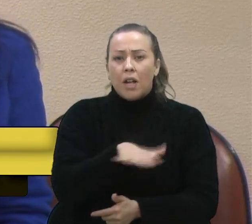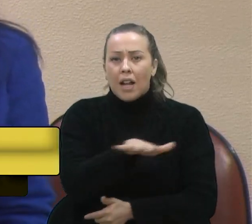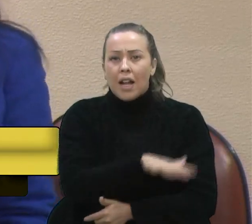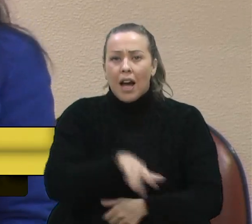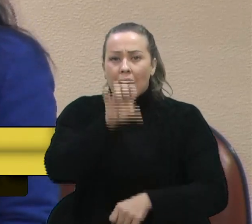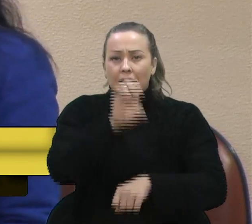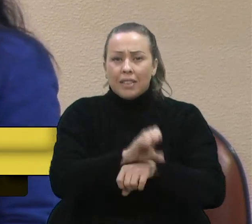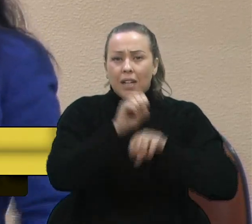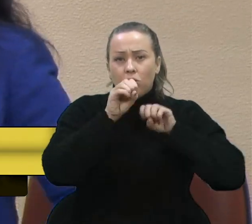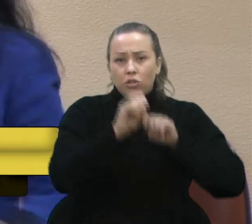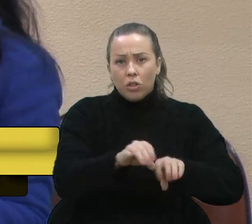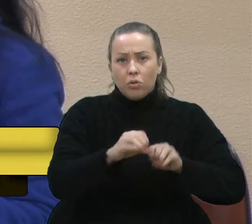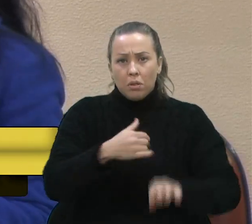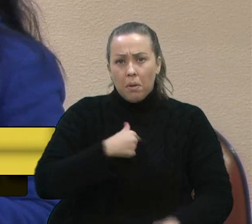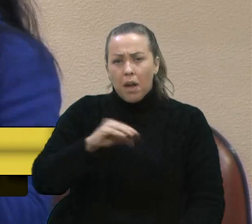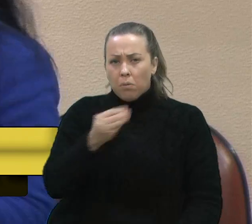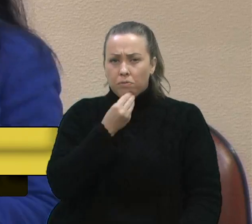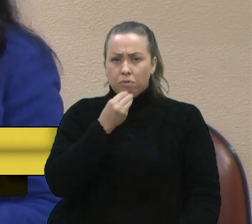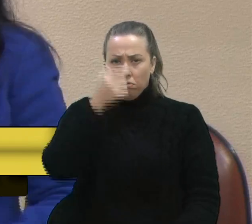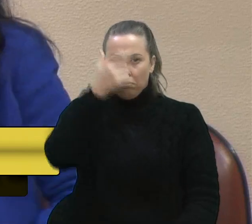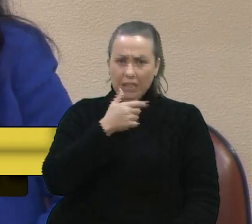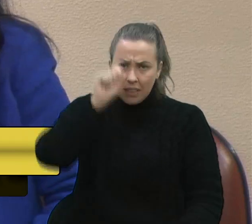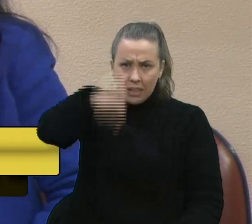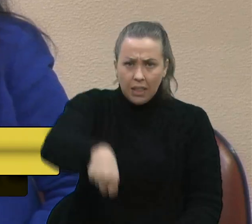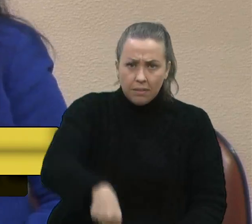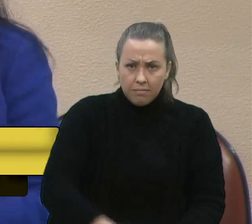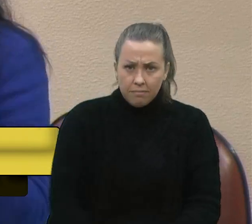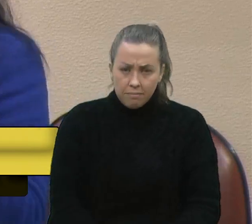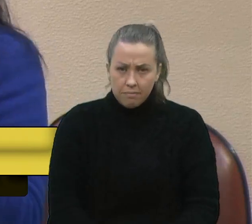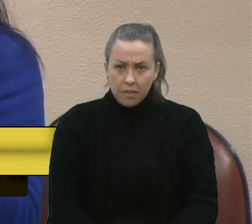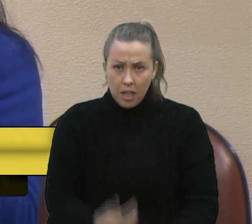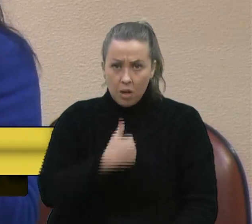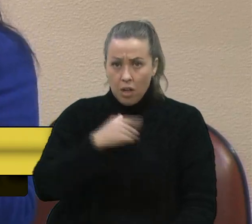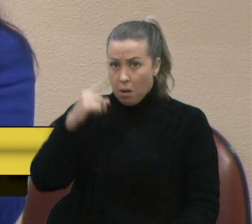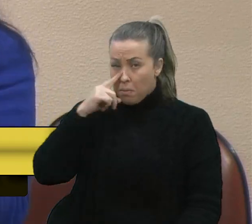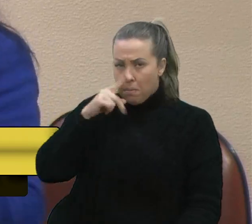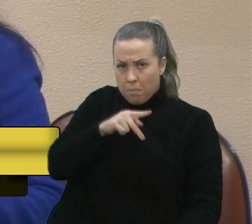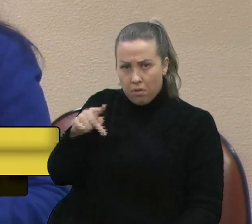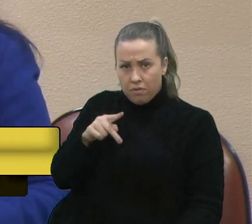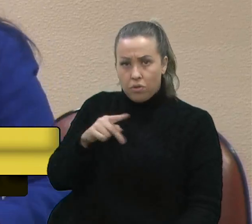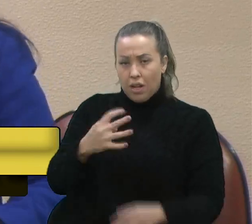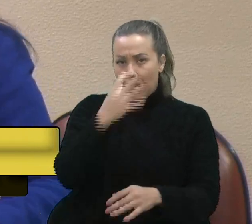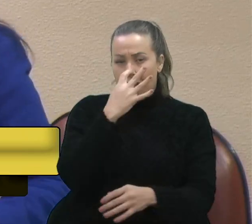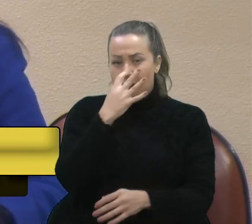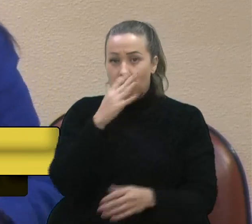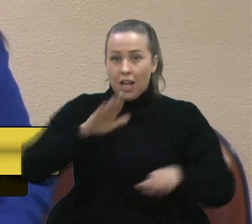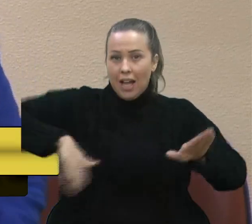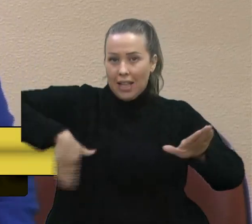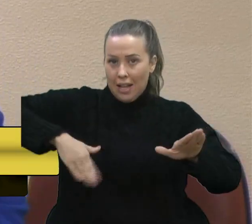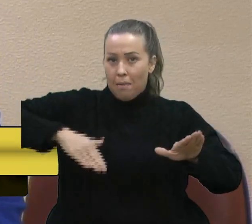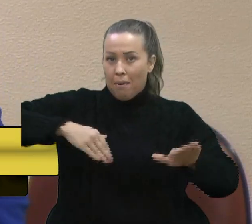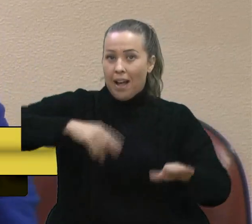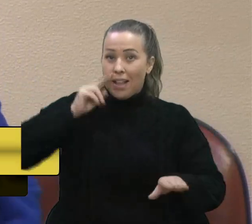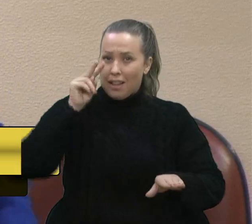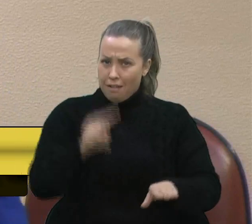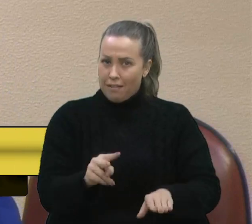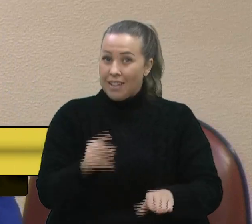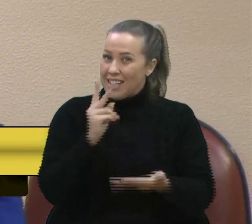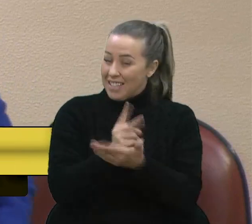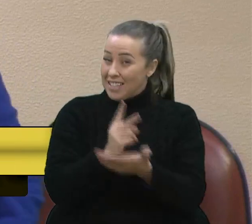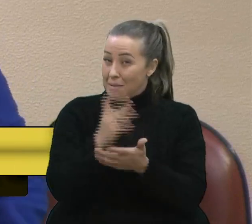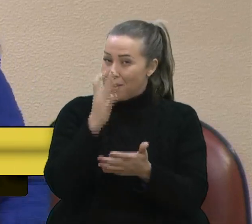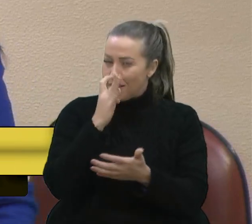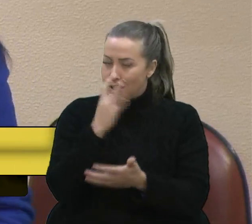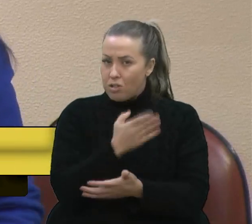estadual de educação, para mim é óbvio, sim. Eu tenho uma mãe professora, está nos assistindo, está na praia, com certeza está vendo, está sempre vendo.